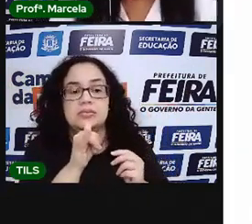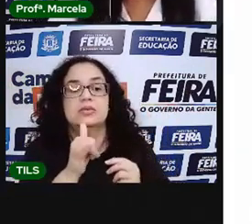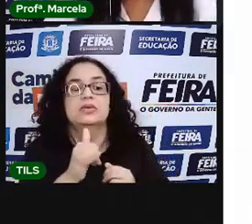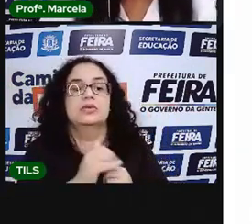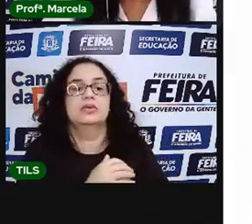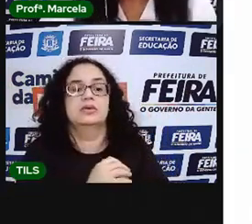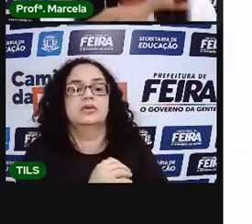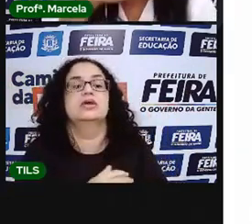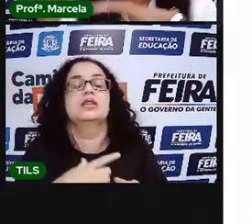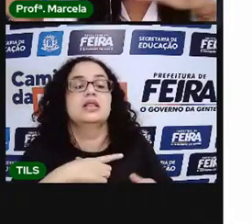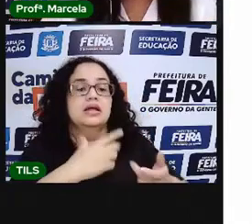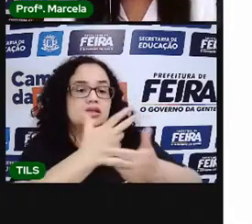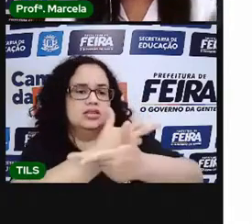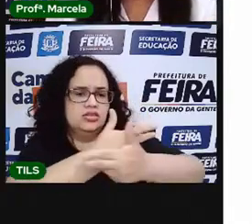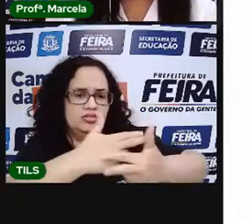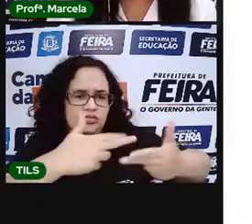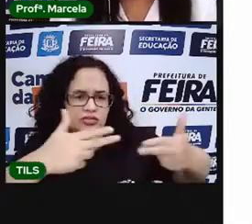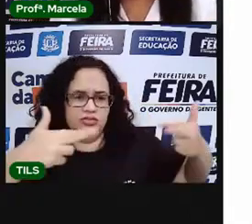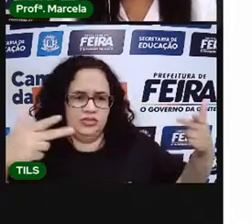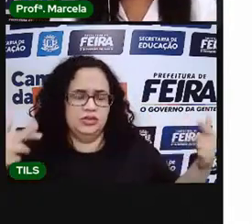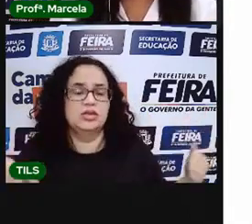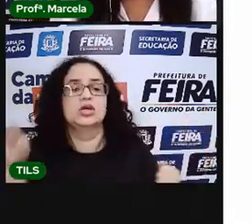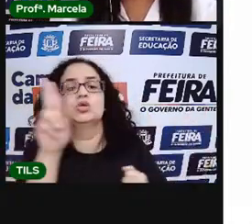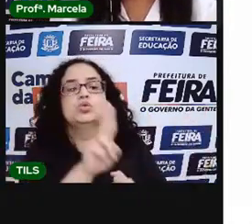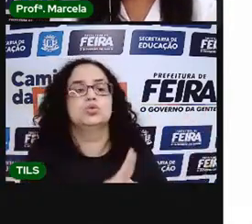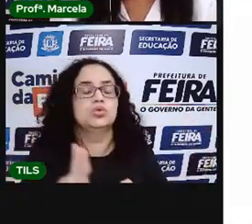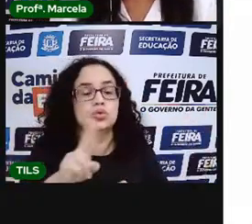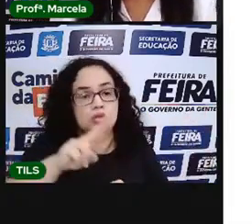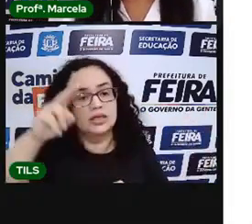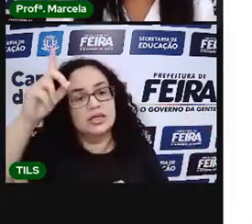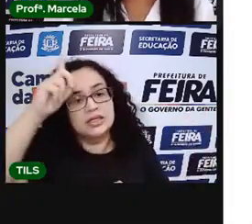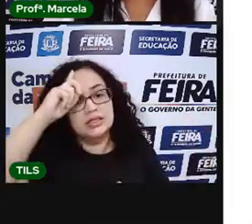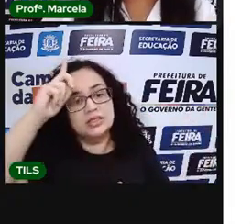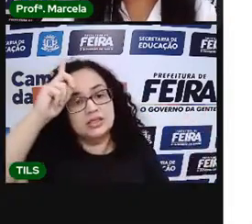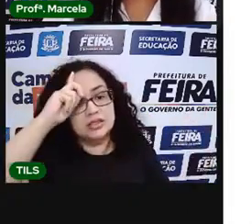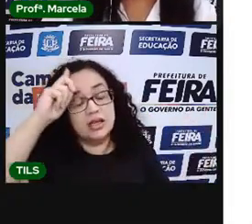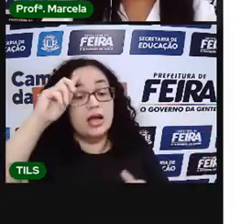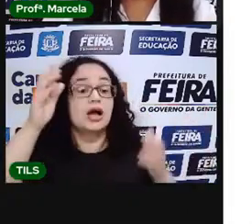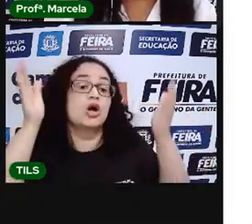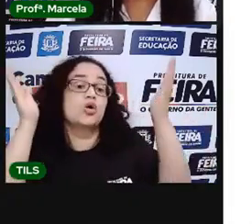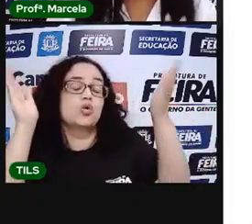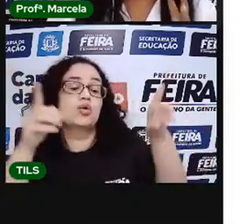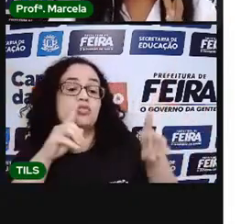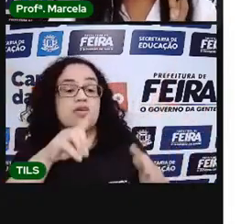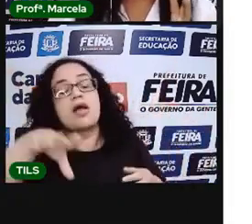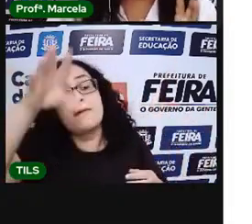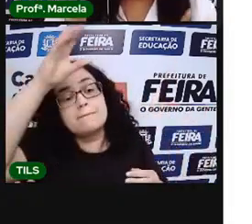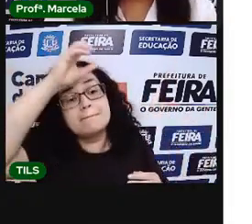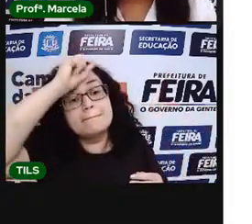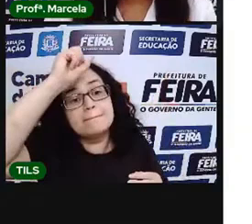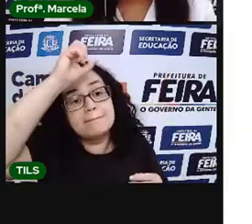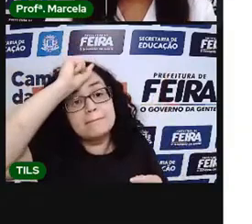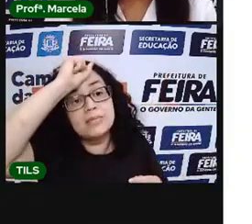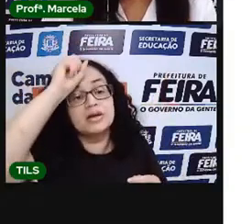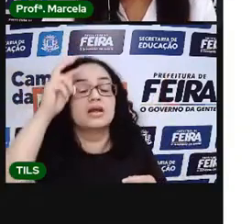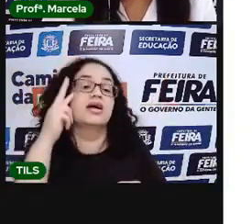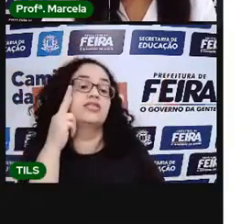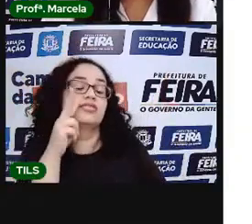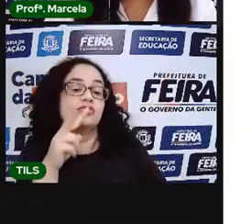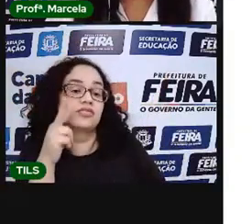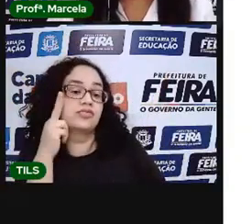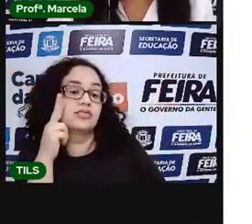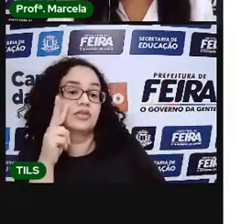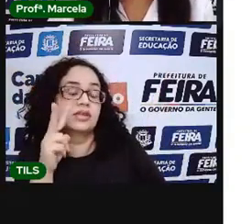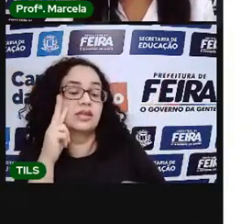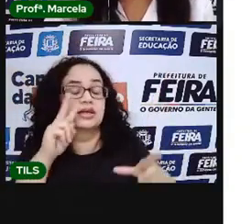tem várias coisas que a gente usa no nosso dia a dia. E agora, a gente vai aprender a identificar e